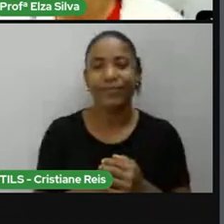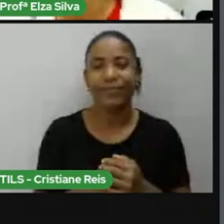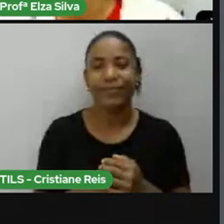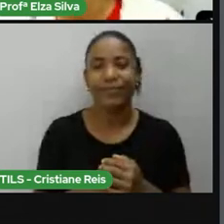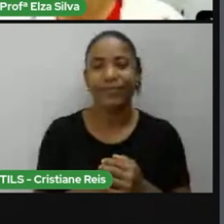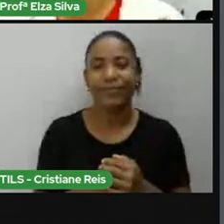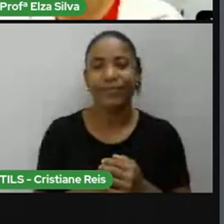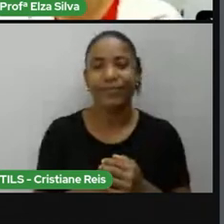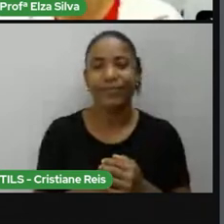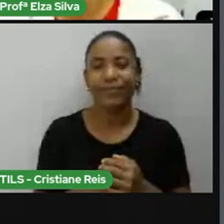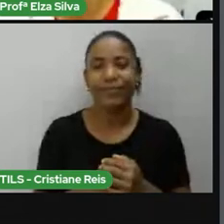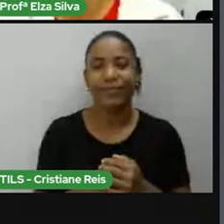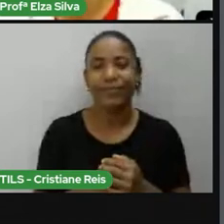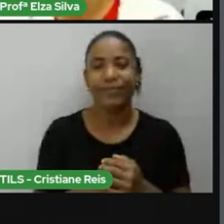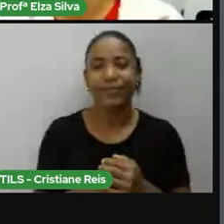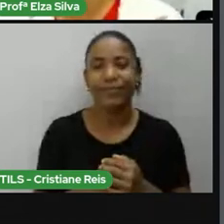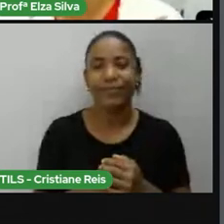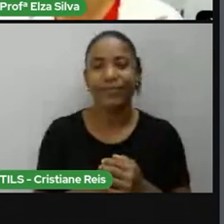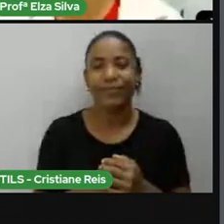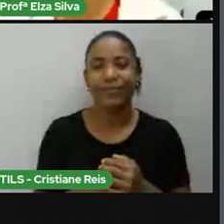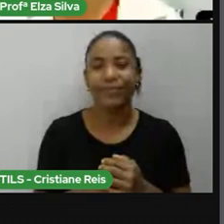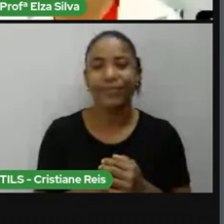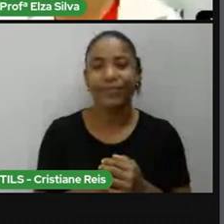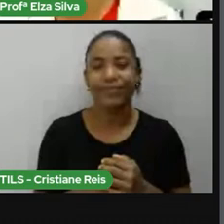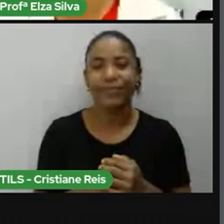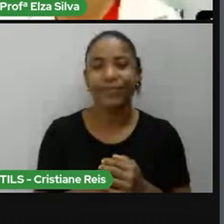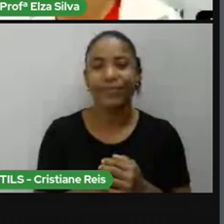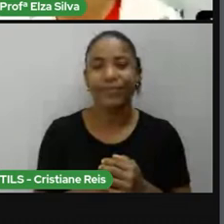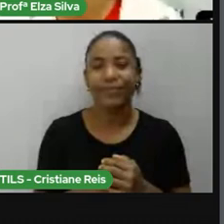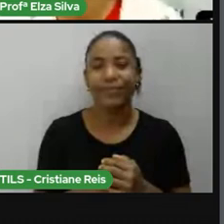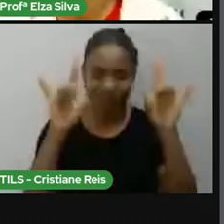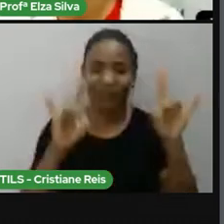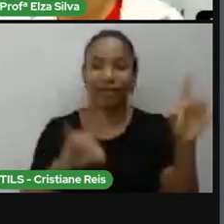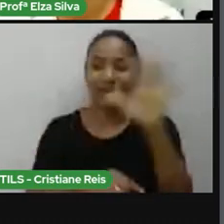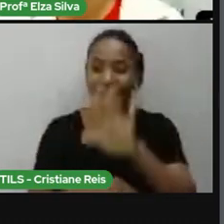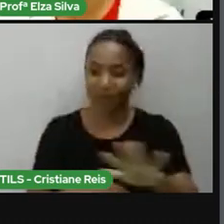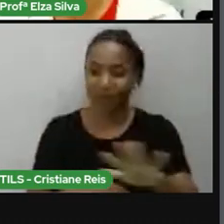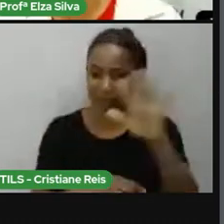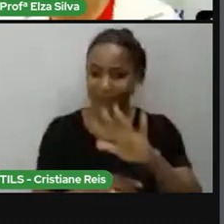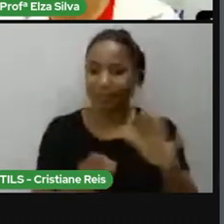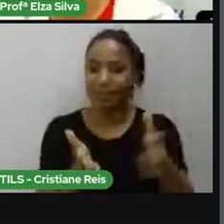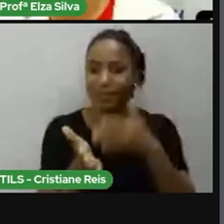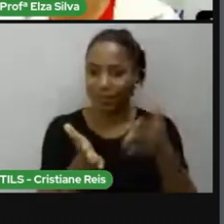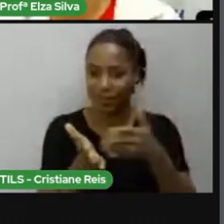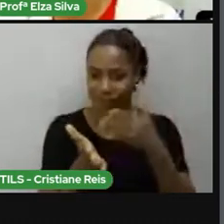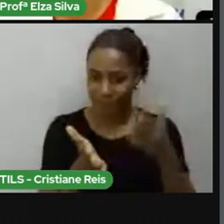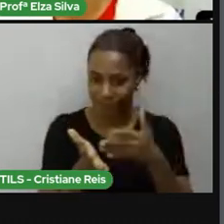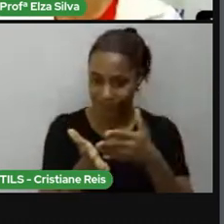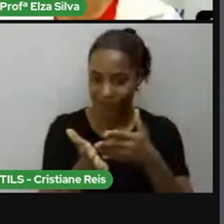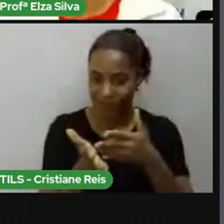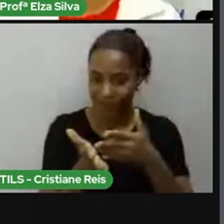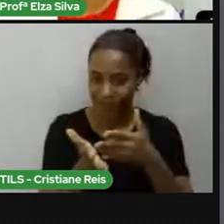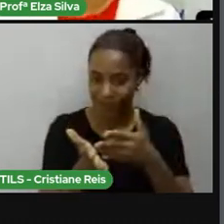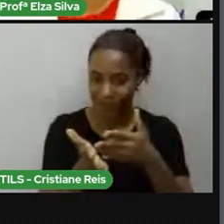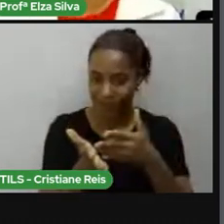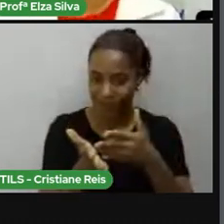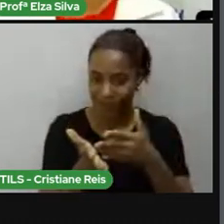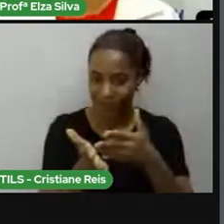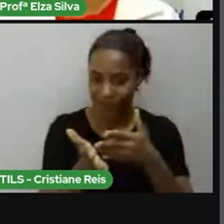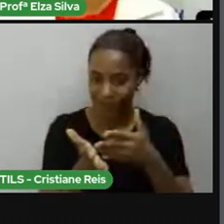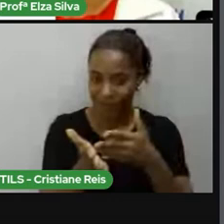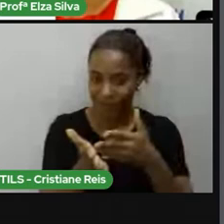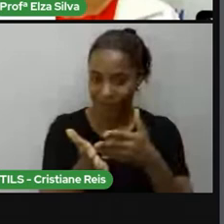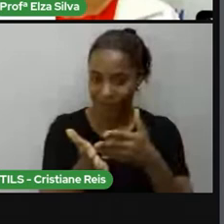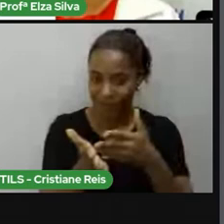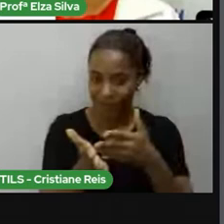National Book Critical Circles com a produção do livro Song of Solomon em 1975